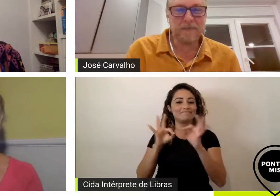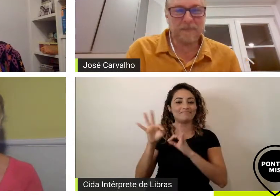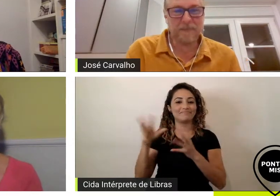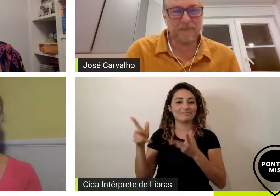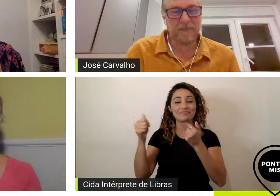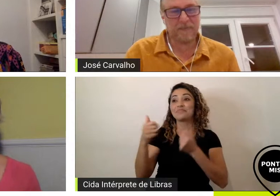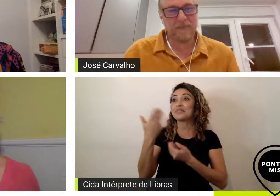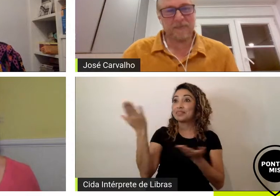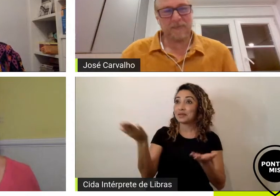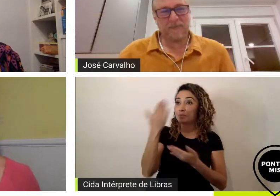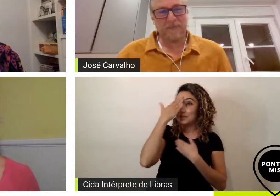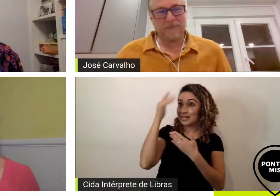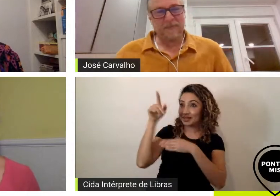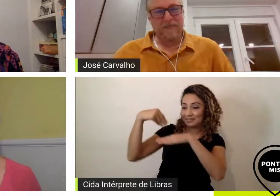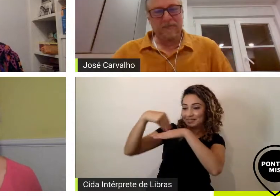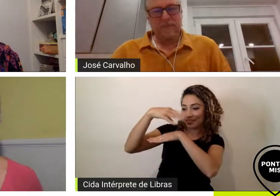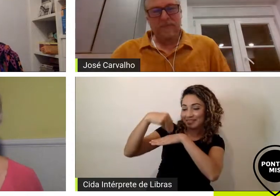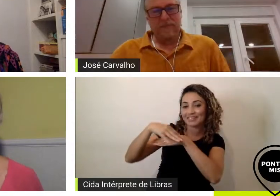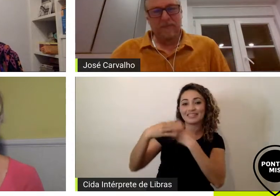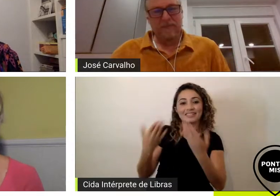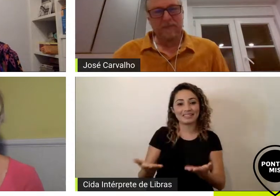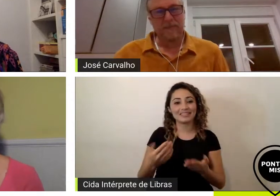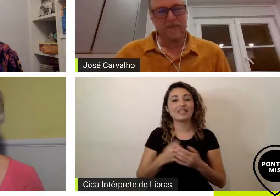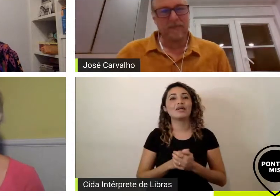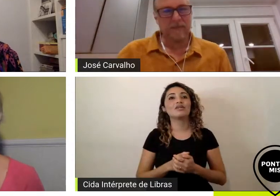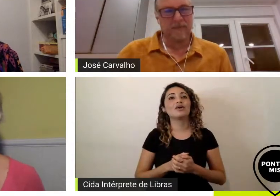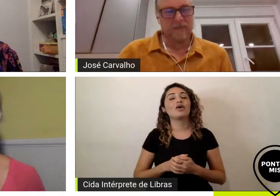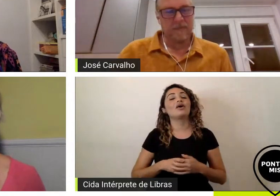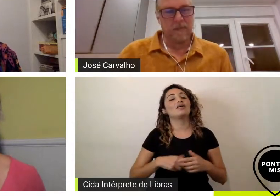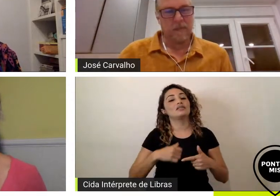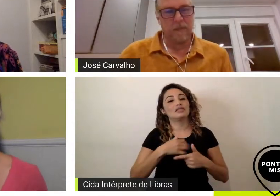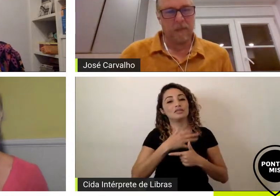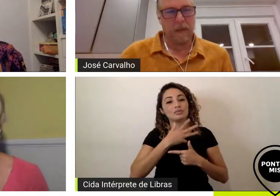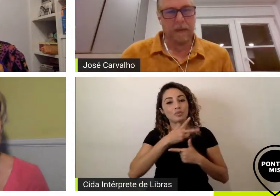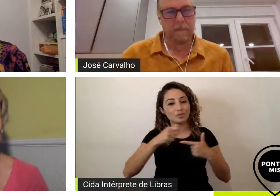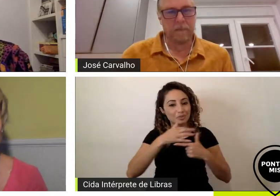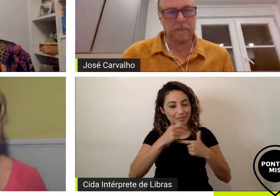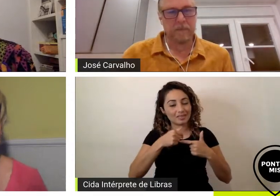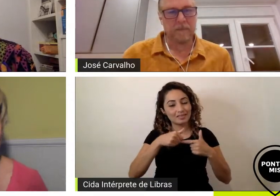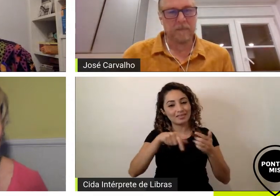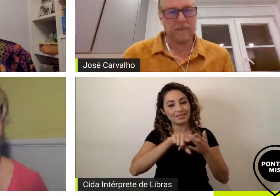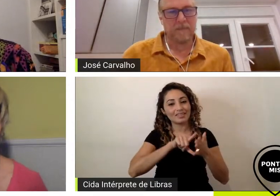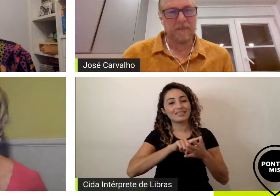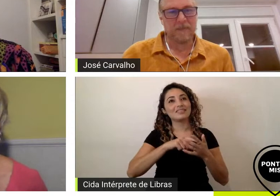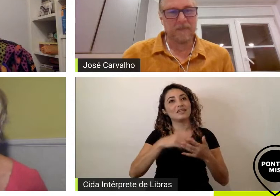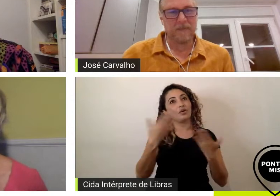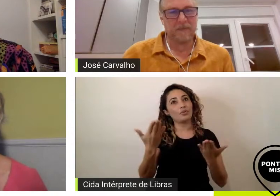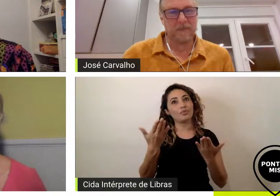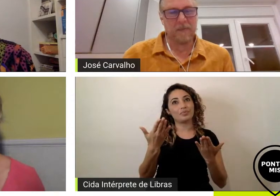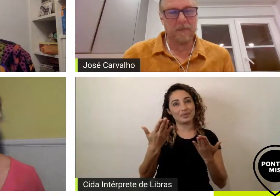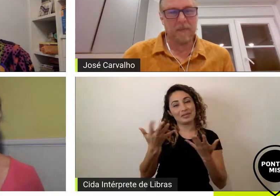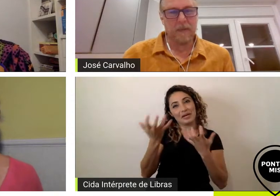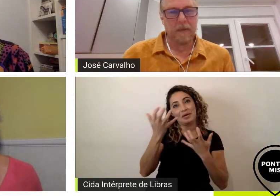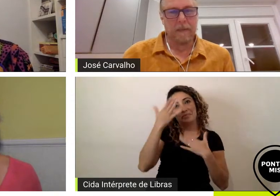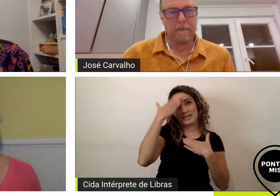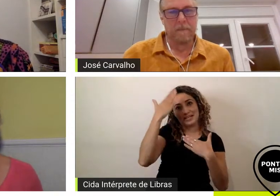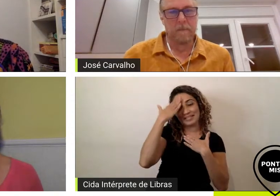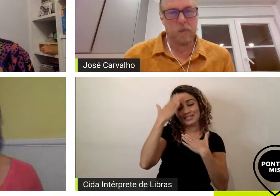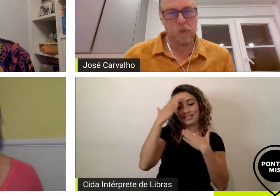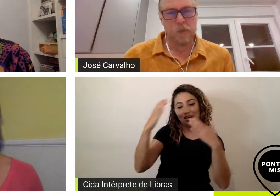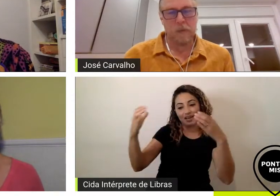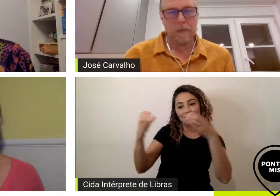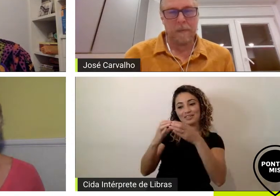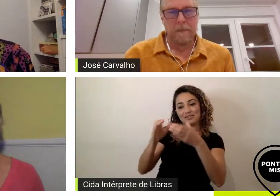da indicação aqui do Pontos Mis eu vou agradecer hoje também o Libras 360 com a Cida e a Patrícia que